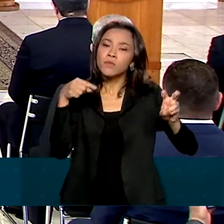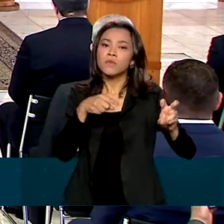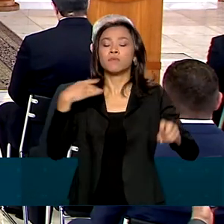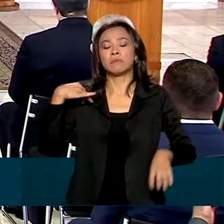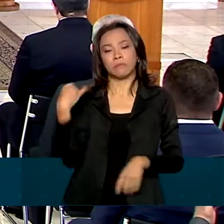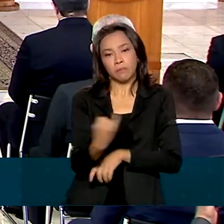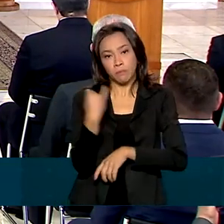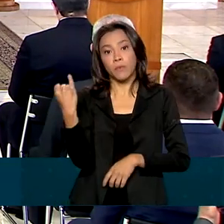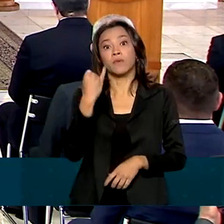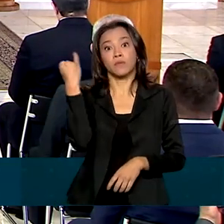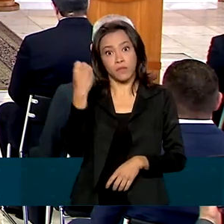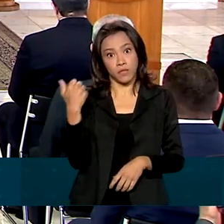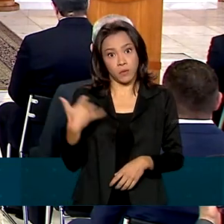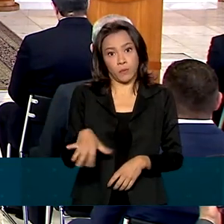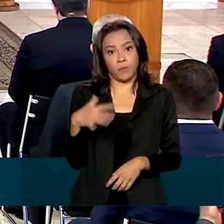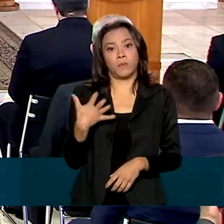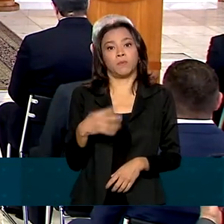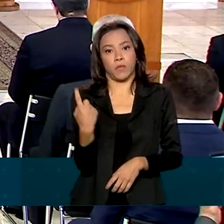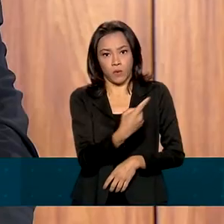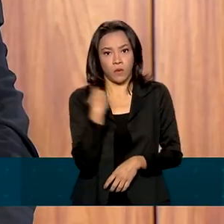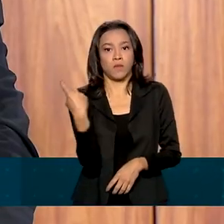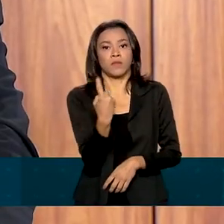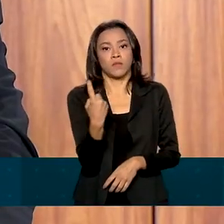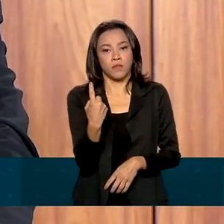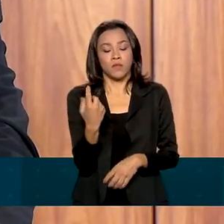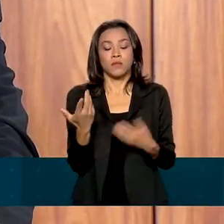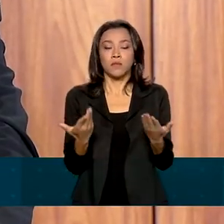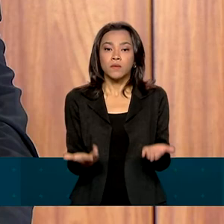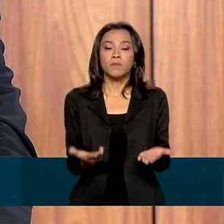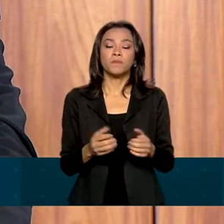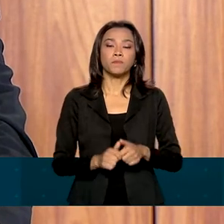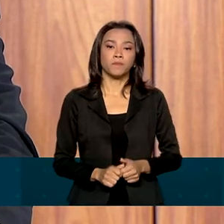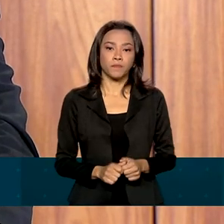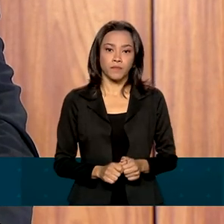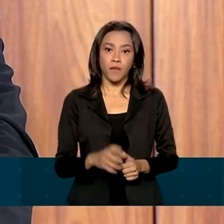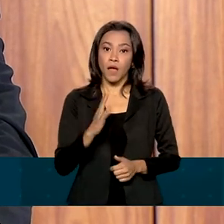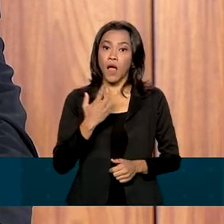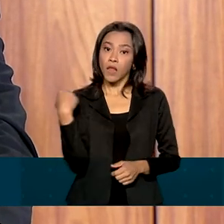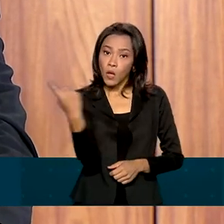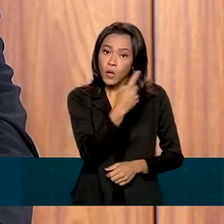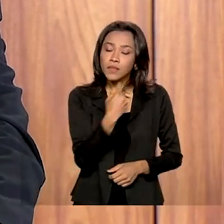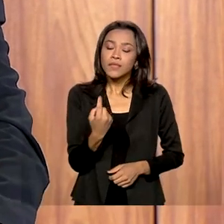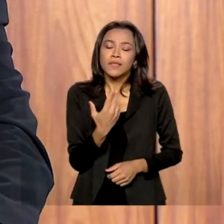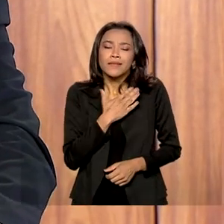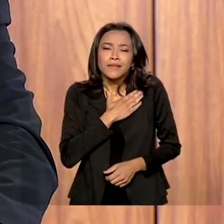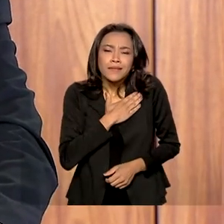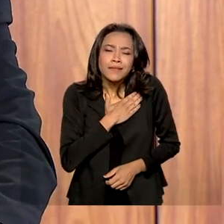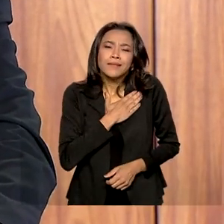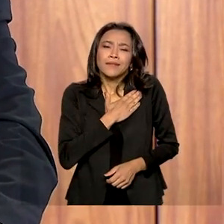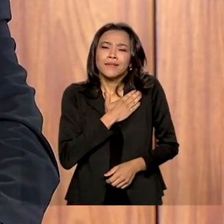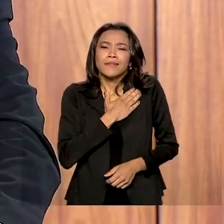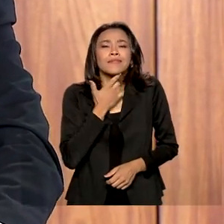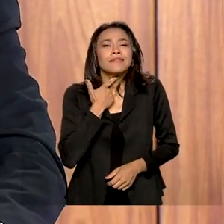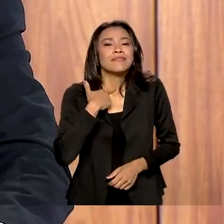importante e caro para todos nós, a nossa querida, rica e desejada Amazônia.